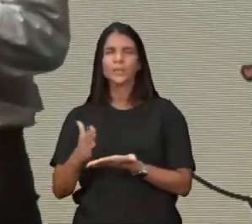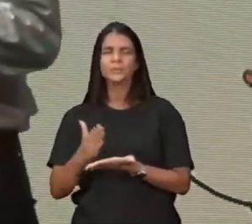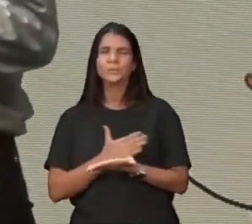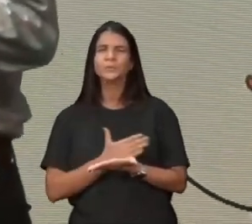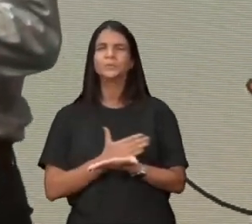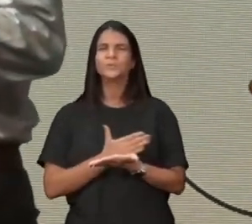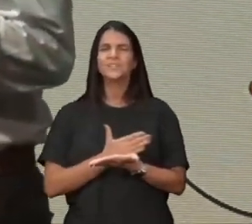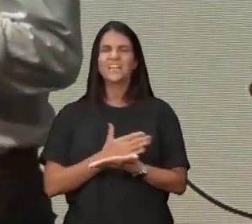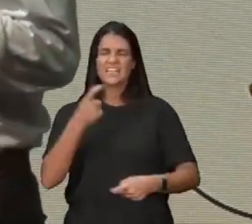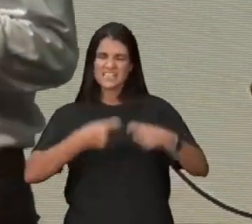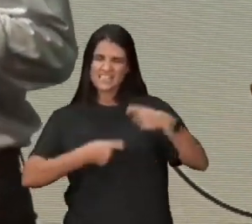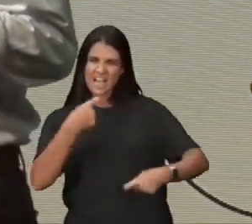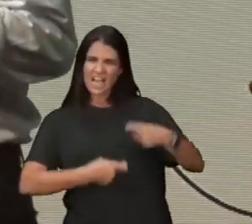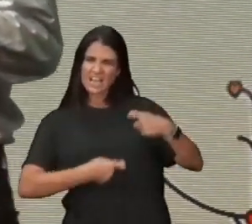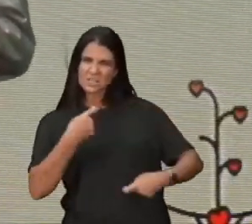sabe o aconteceu? Casou,